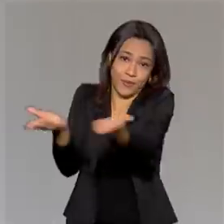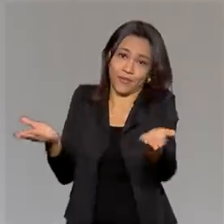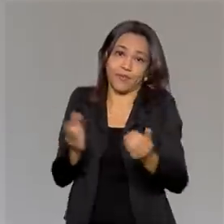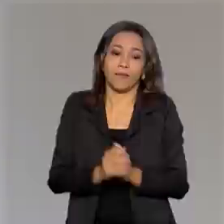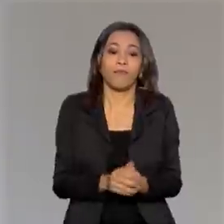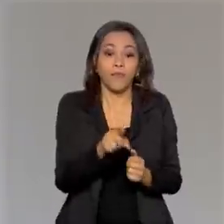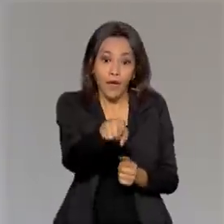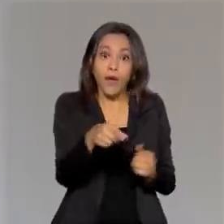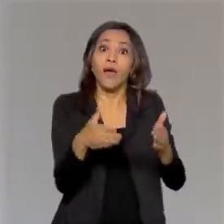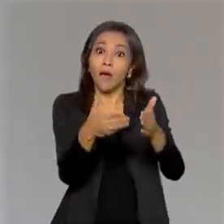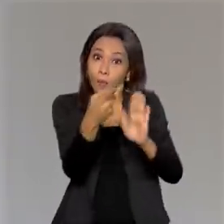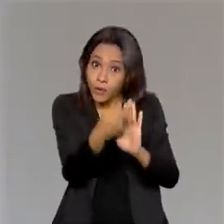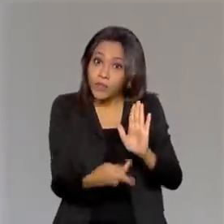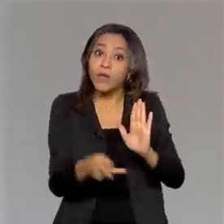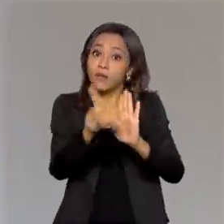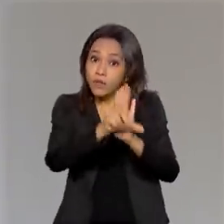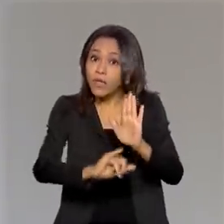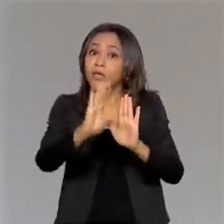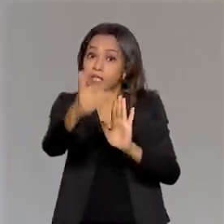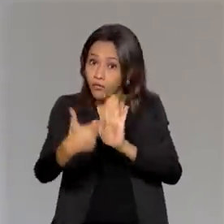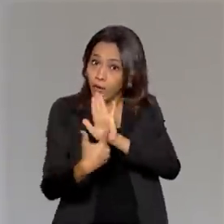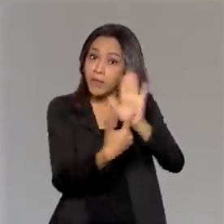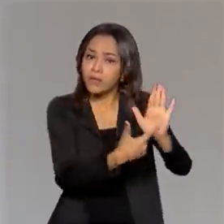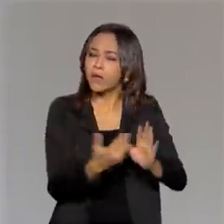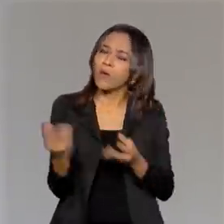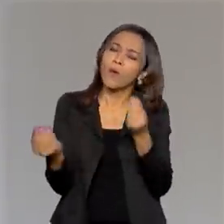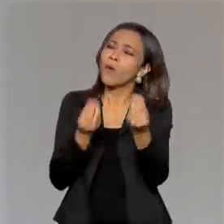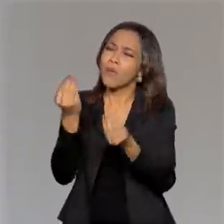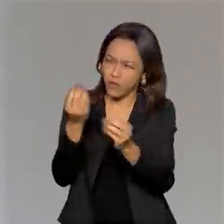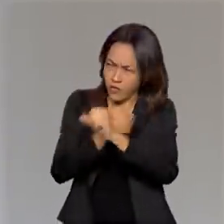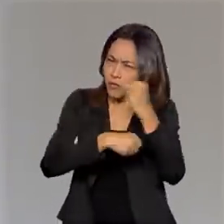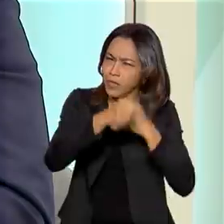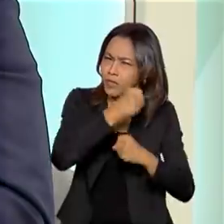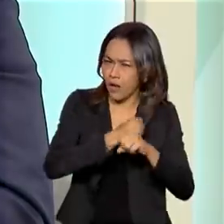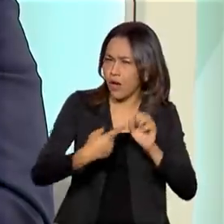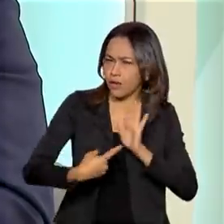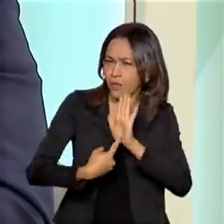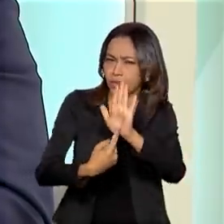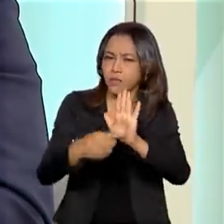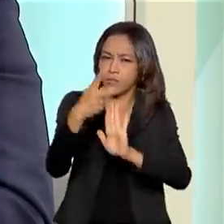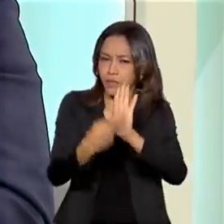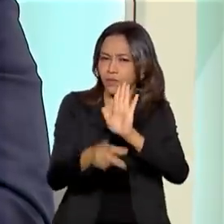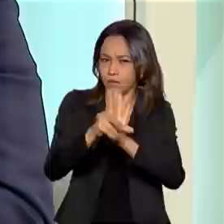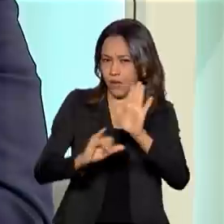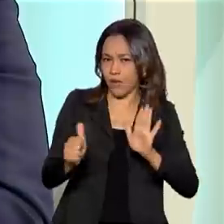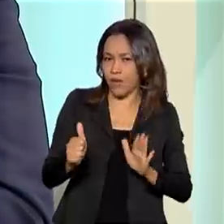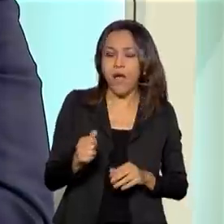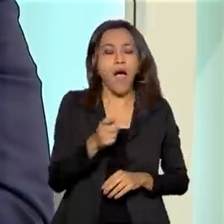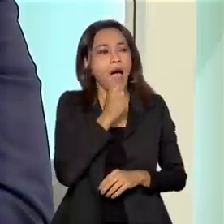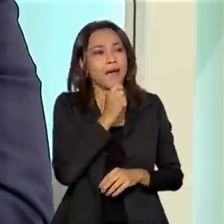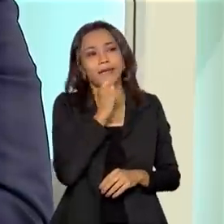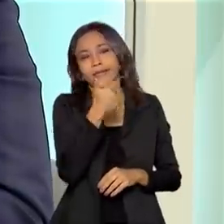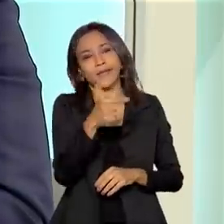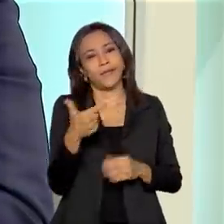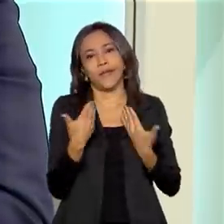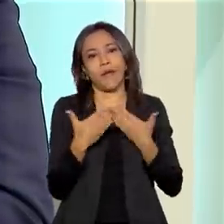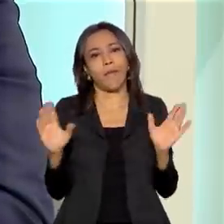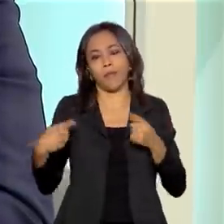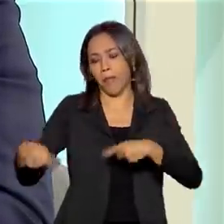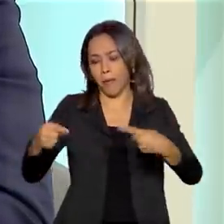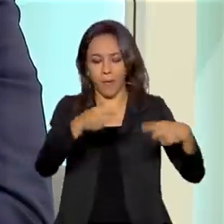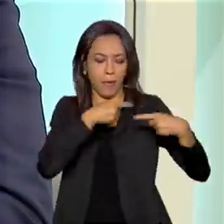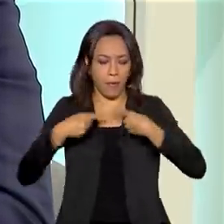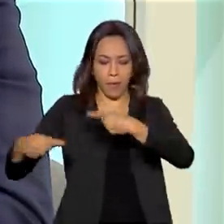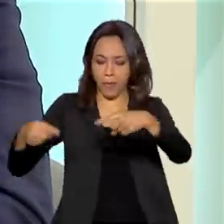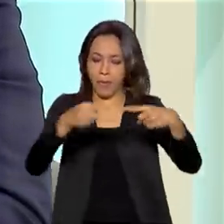projeto de lei que já foi apresentado. Como é que está o andamento lá? Foi ano passado apresentado? Foi ano mas ainda não houve debate, não houve